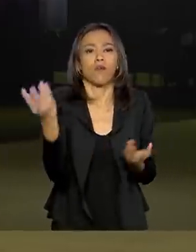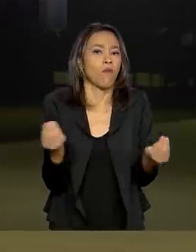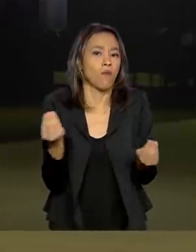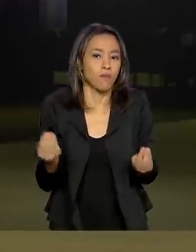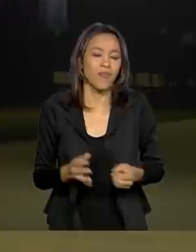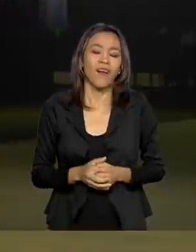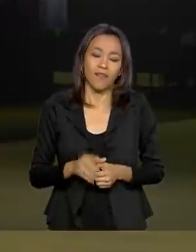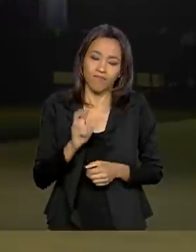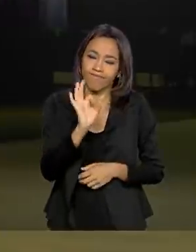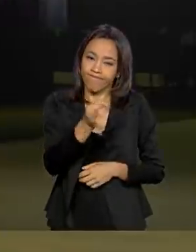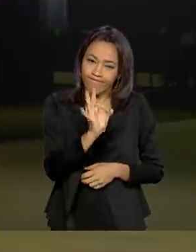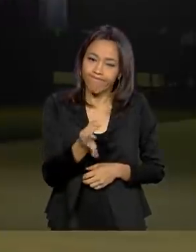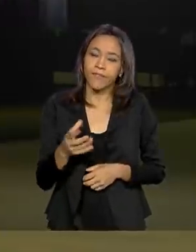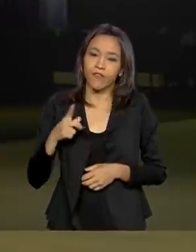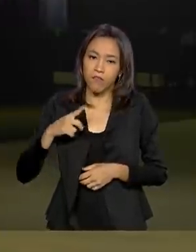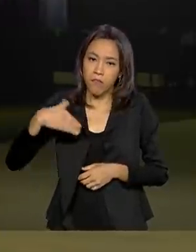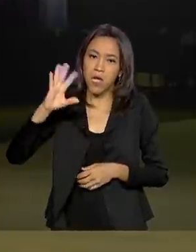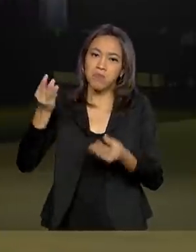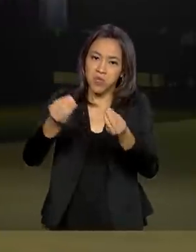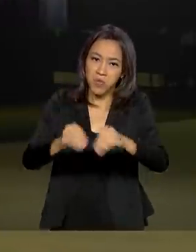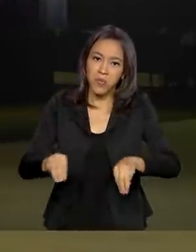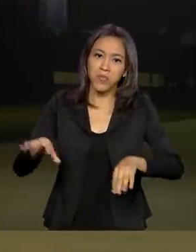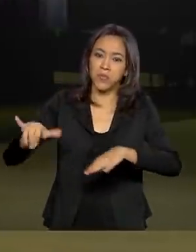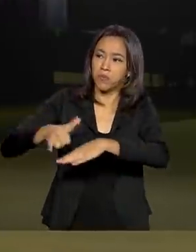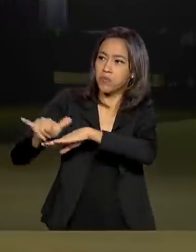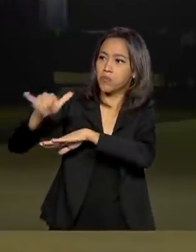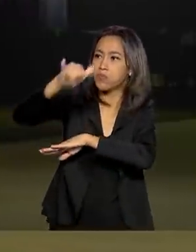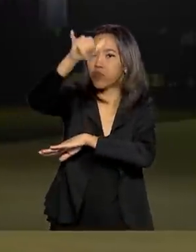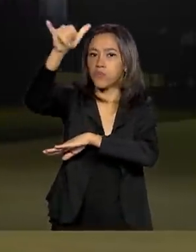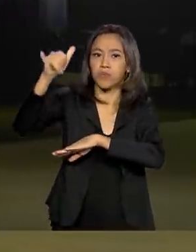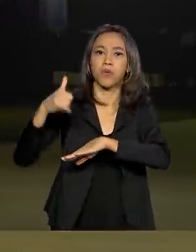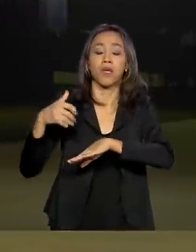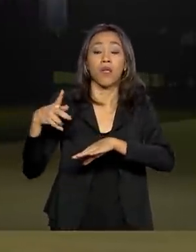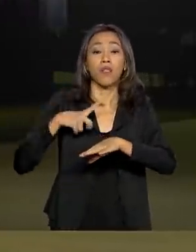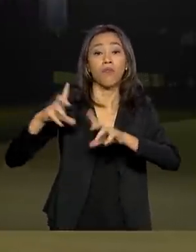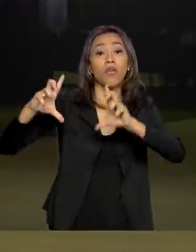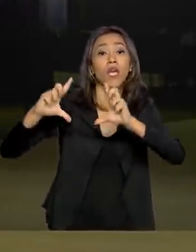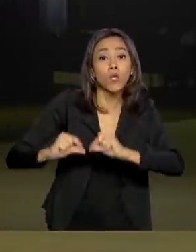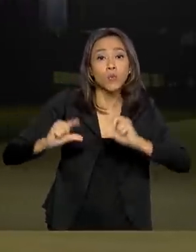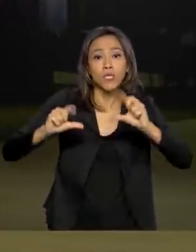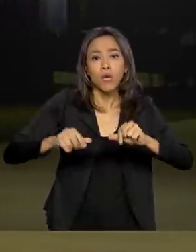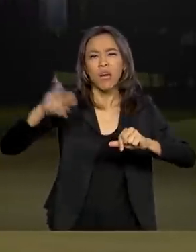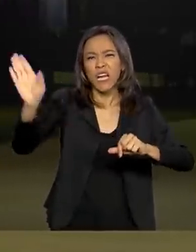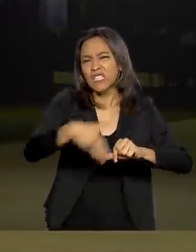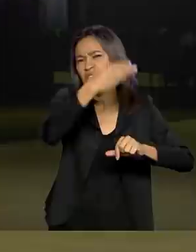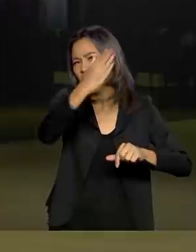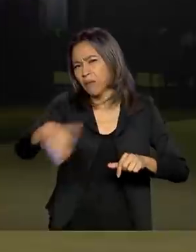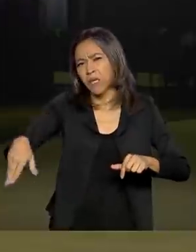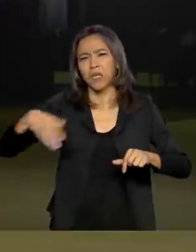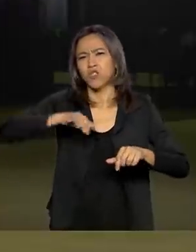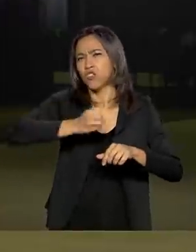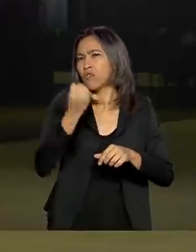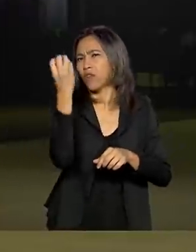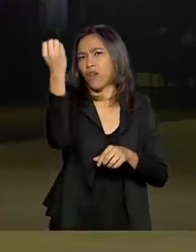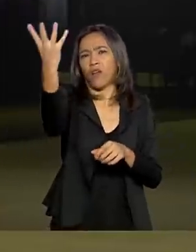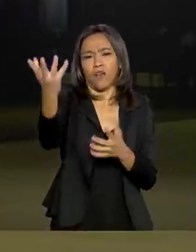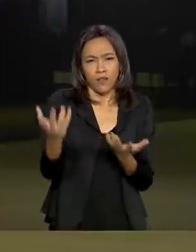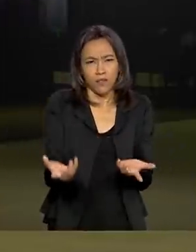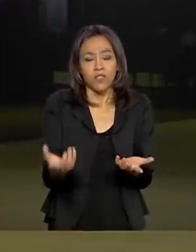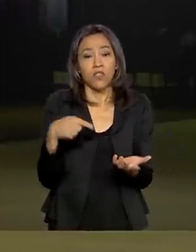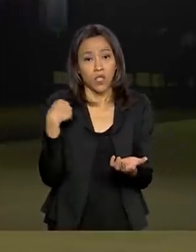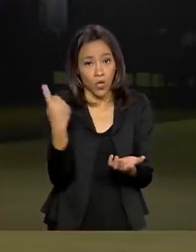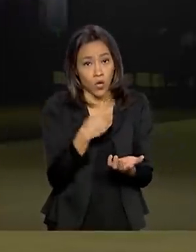aéreo foi o mais afetado, né? Houve uma redução drástica da demanda, uma sequência de cancelamentos de viagens. Nós